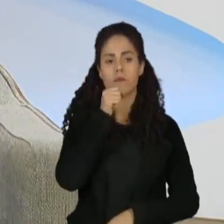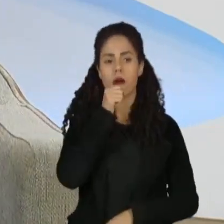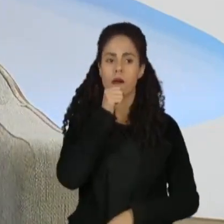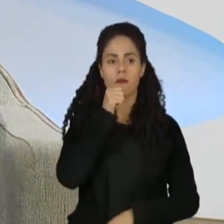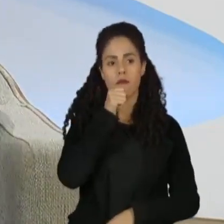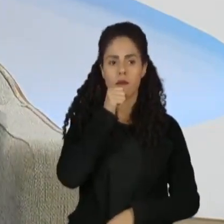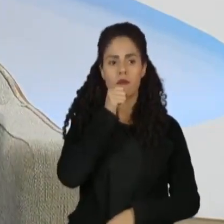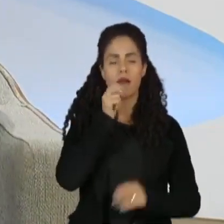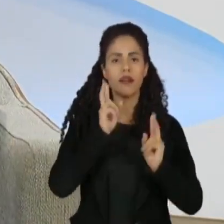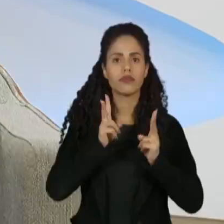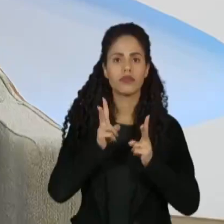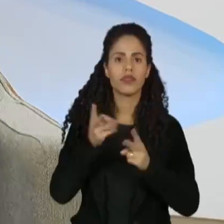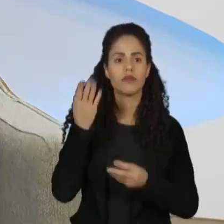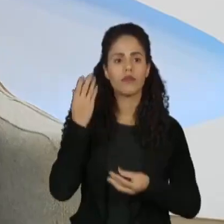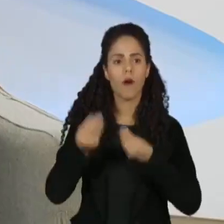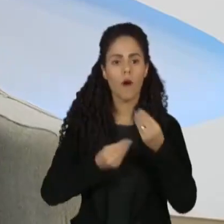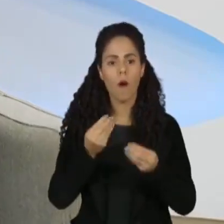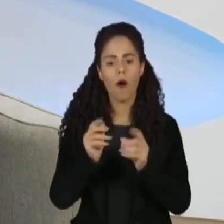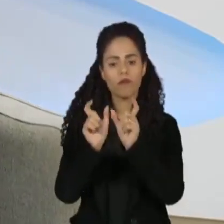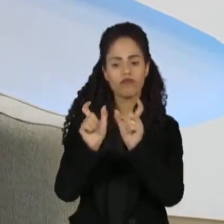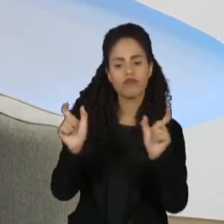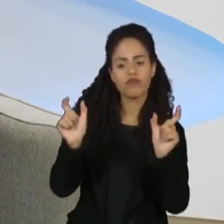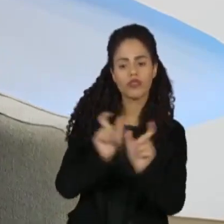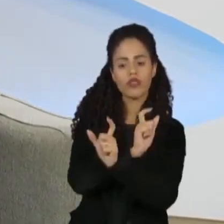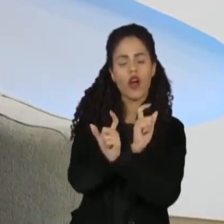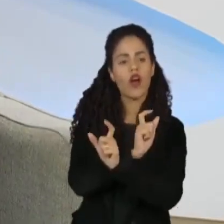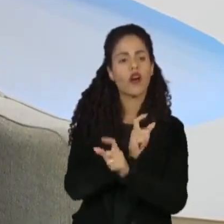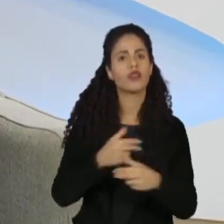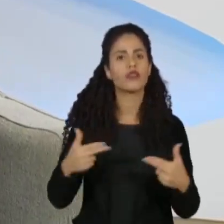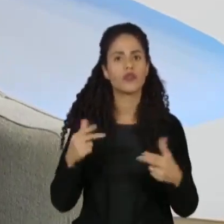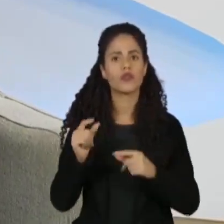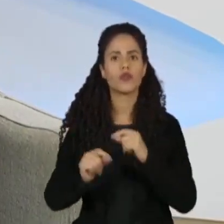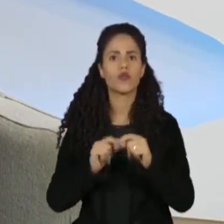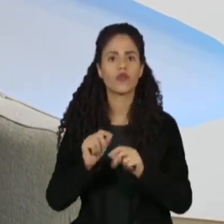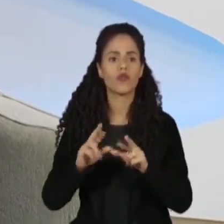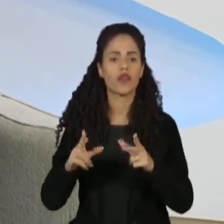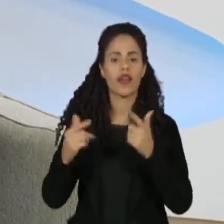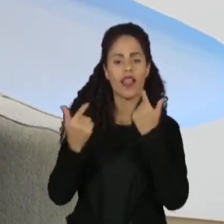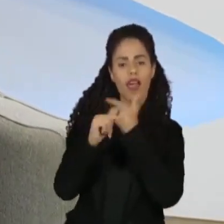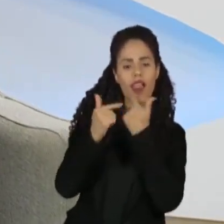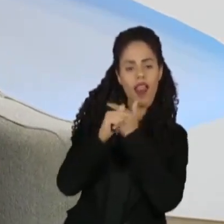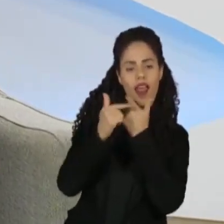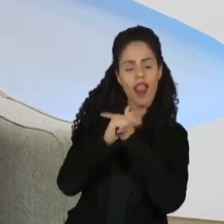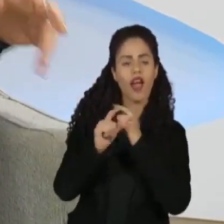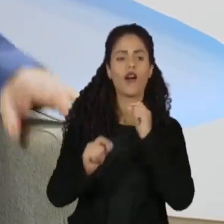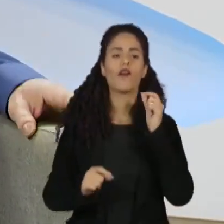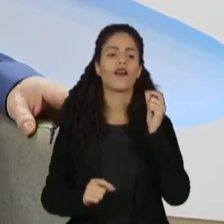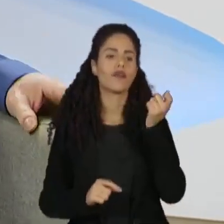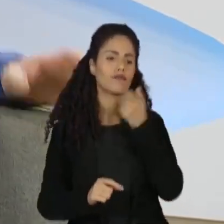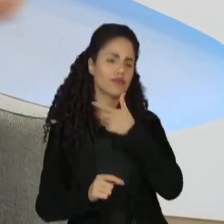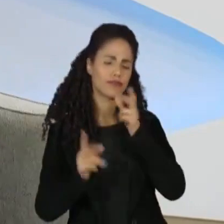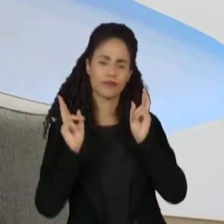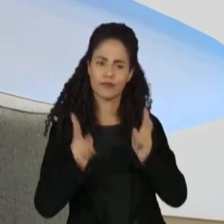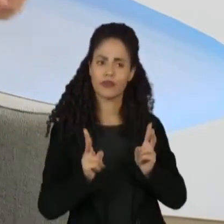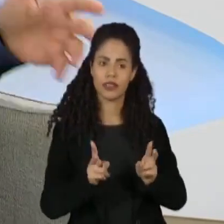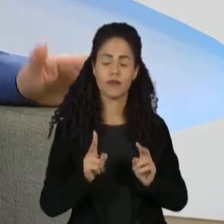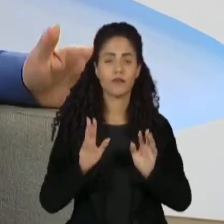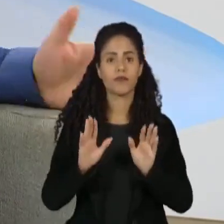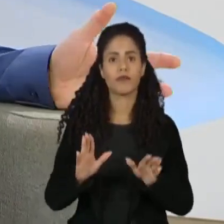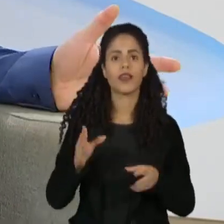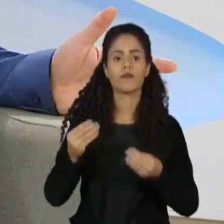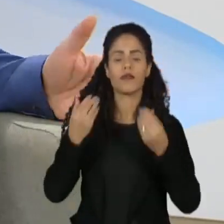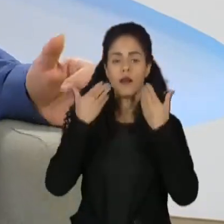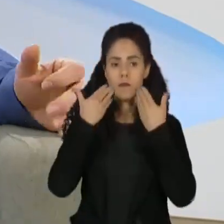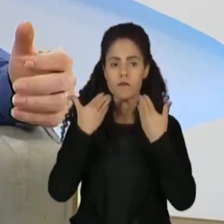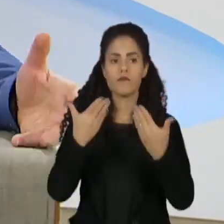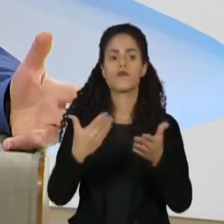trás, desse falar errado, e tal, que é brejeiro, que é divertido, que é engraçado e tal, mas para expor